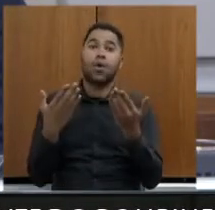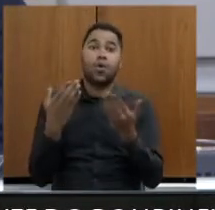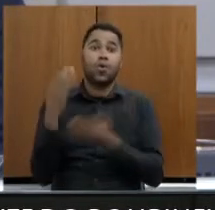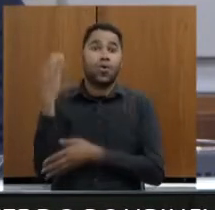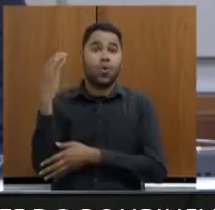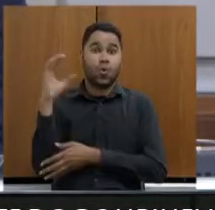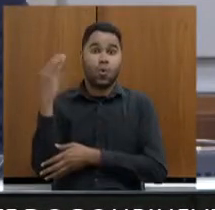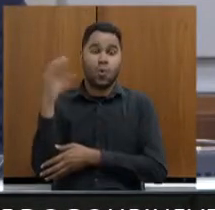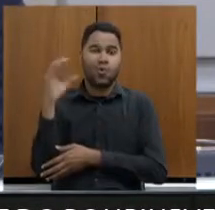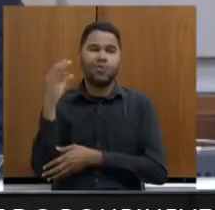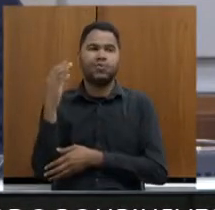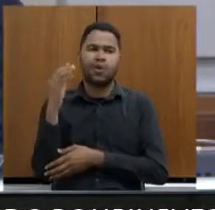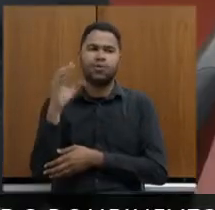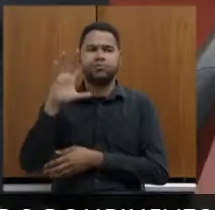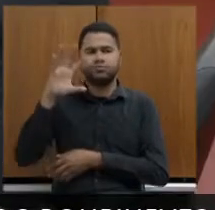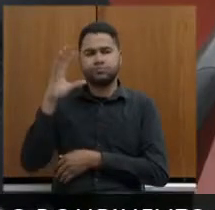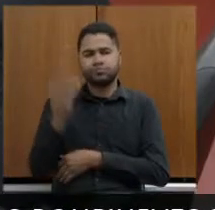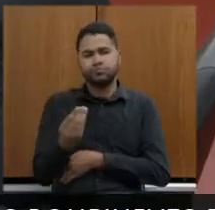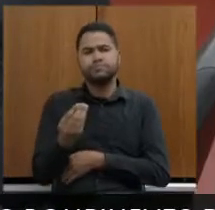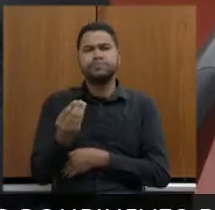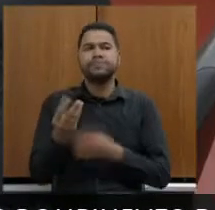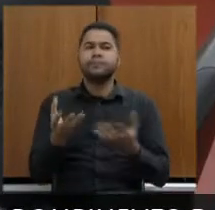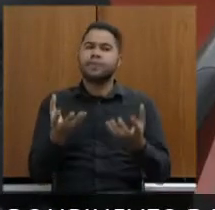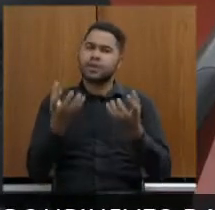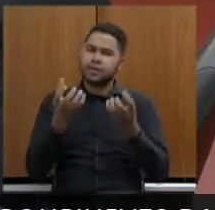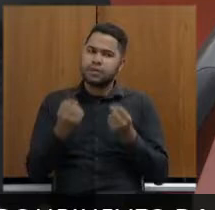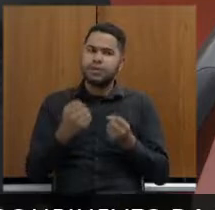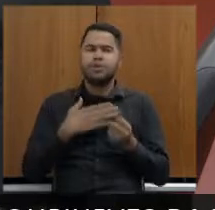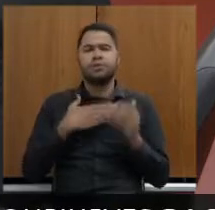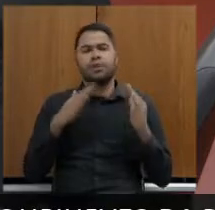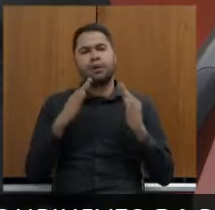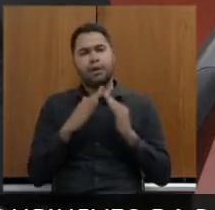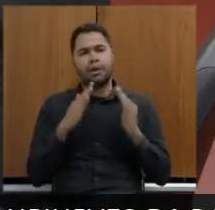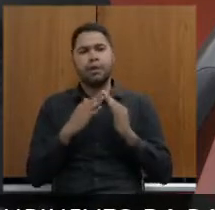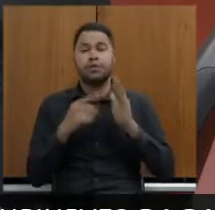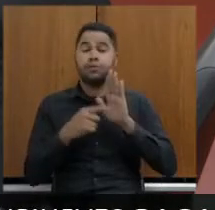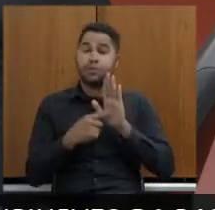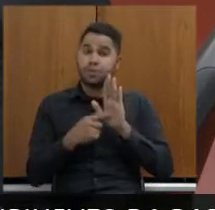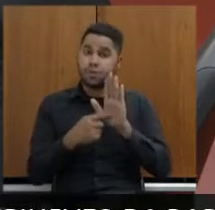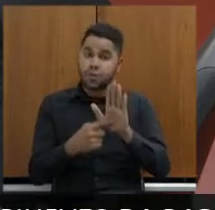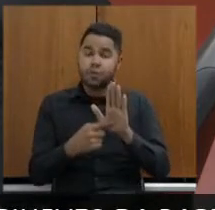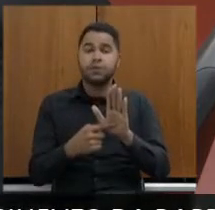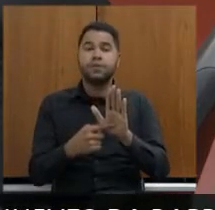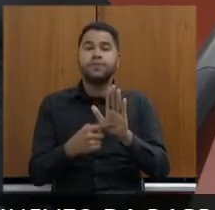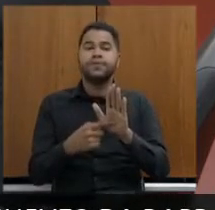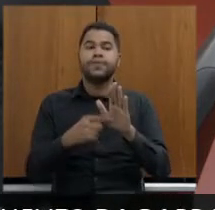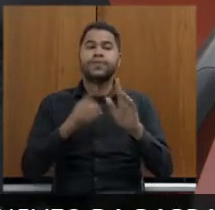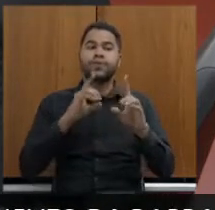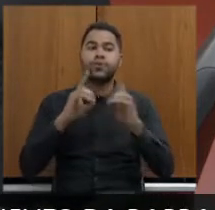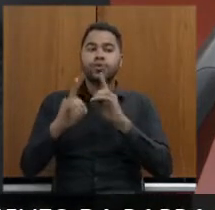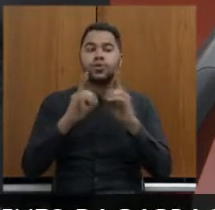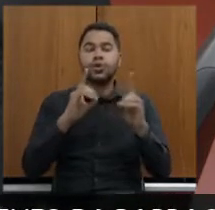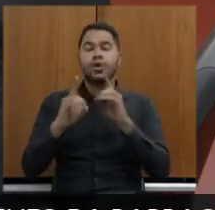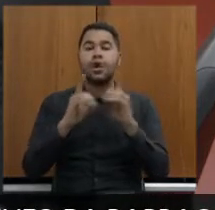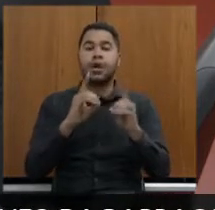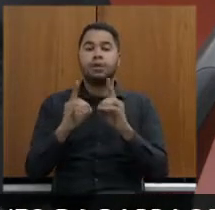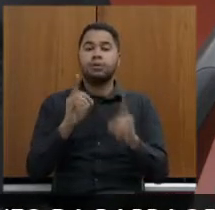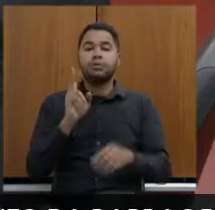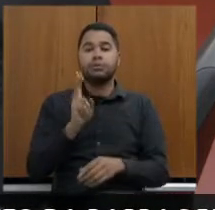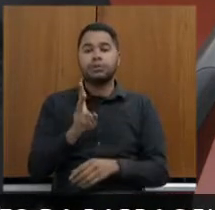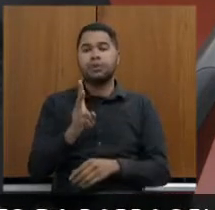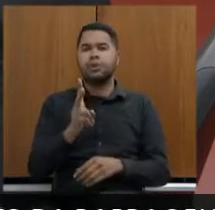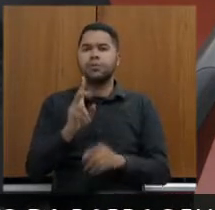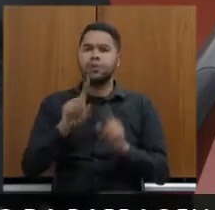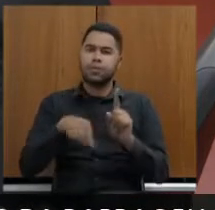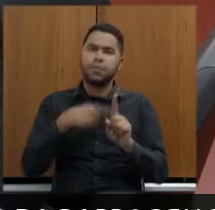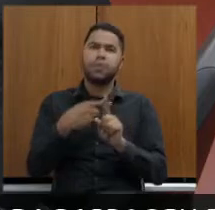foi integral, até a recebi na minha casa, mostrei a ela sempre o diálogo, do meu lado, é um diálogo muito